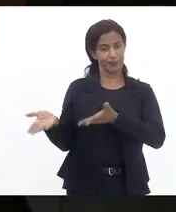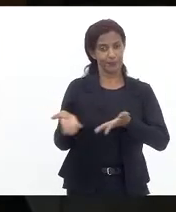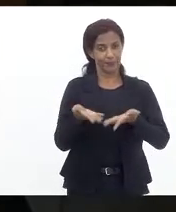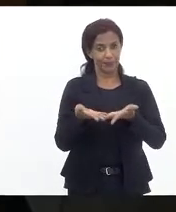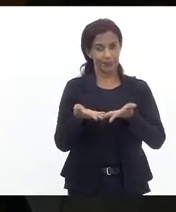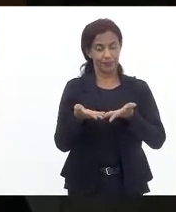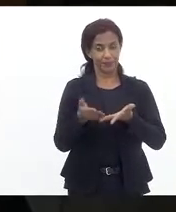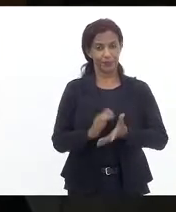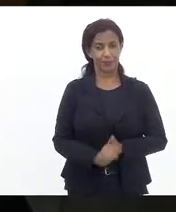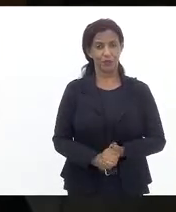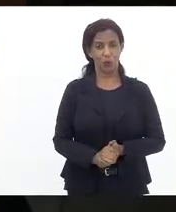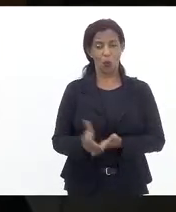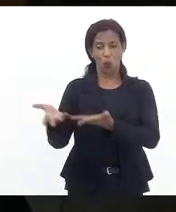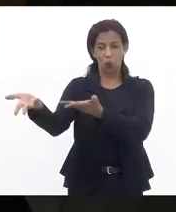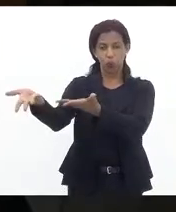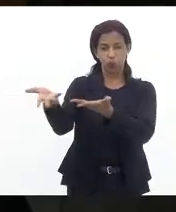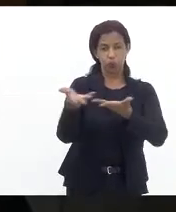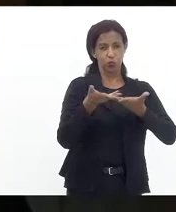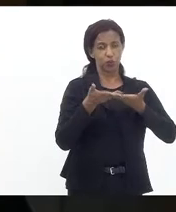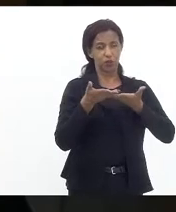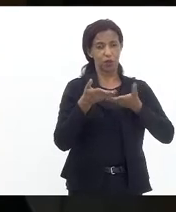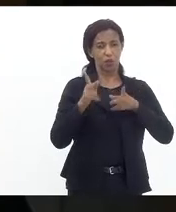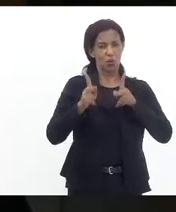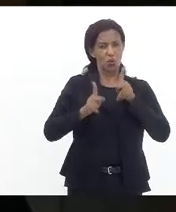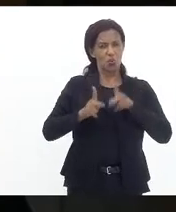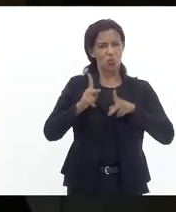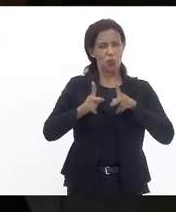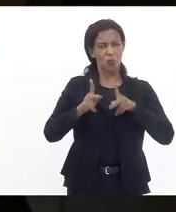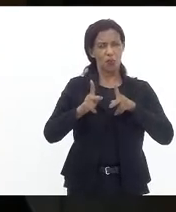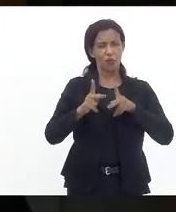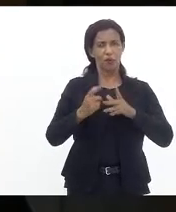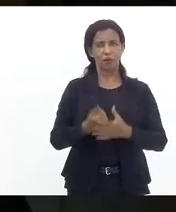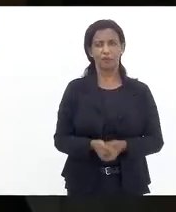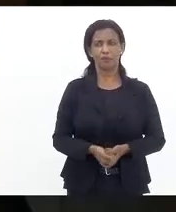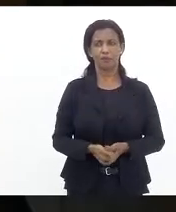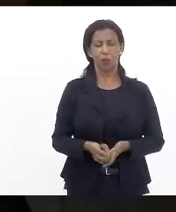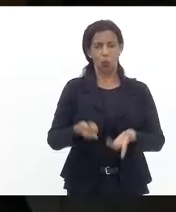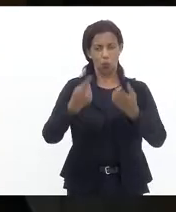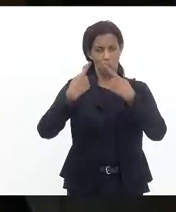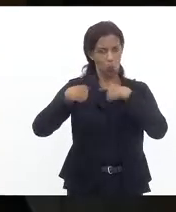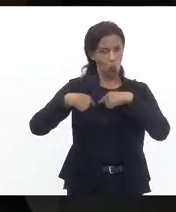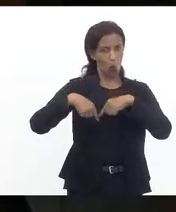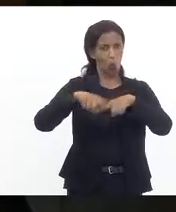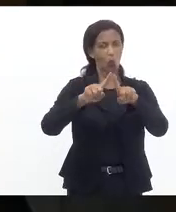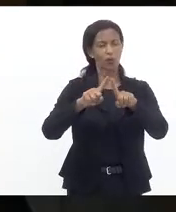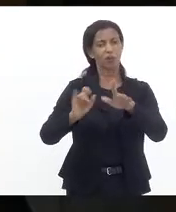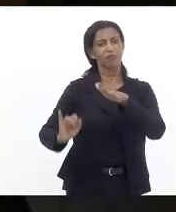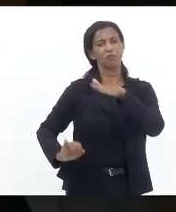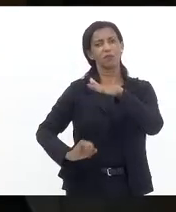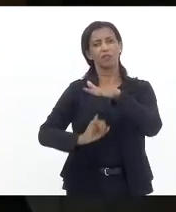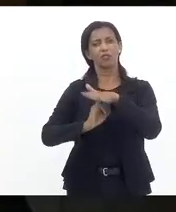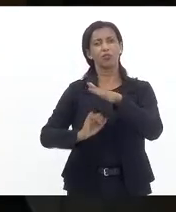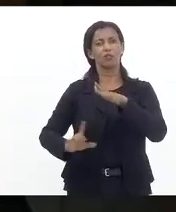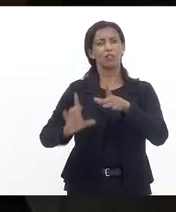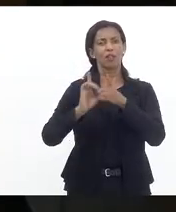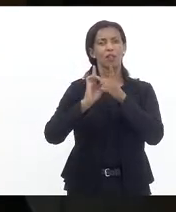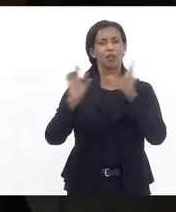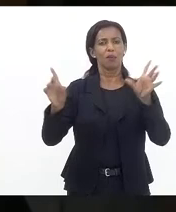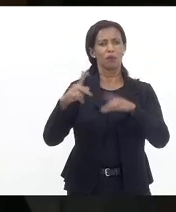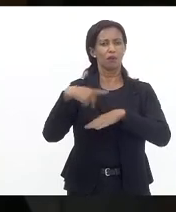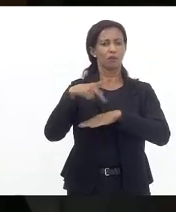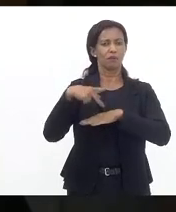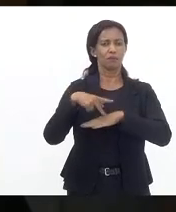conclama o povo a se voltar contra as instituições democráticas do país